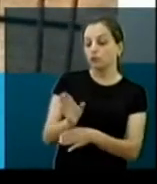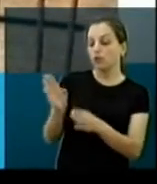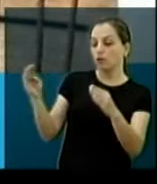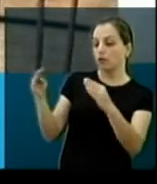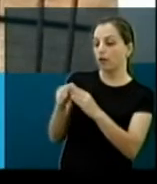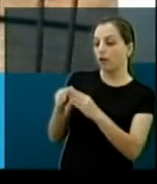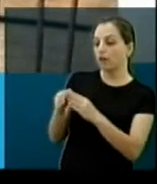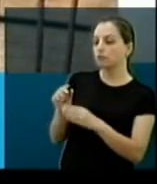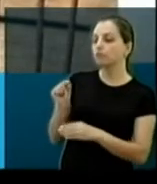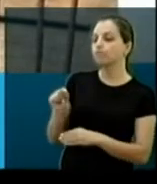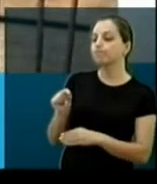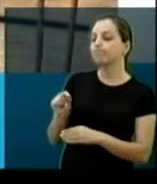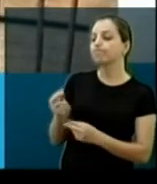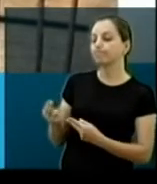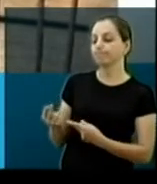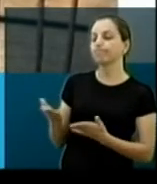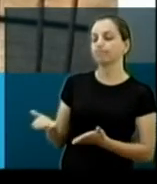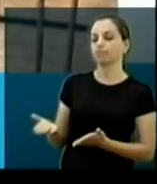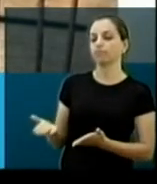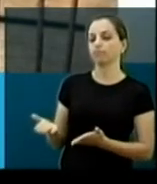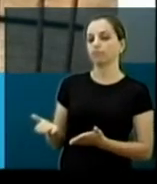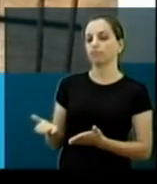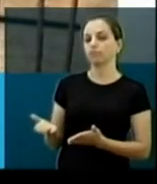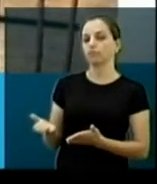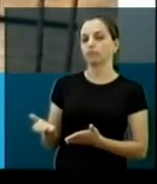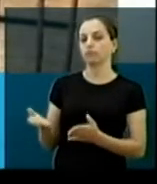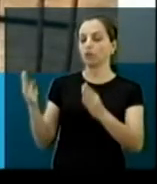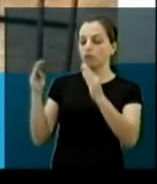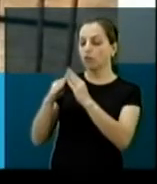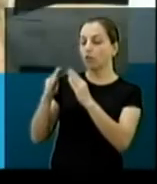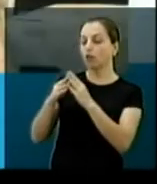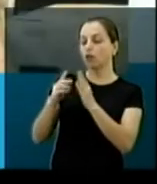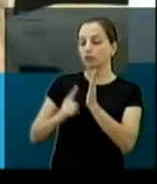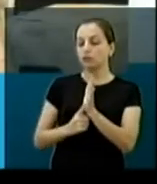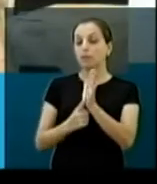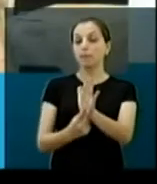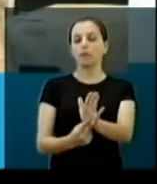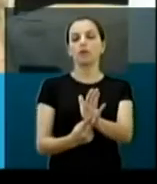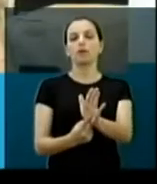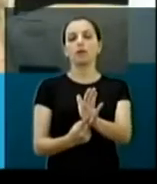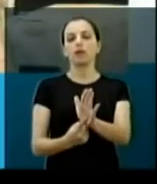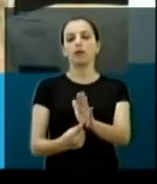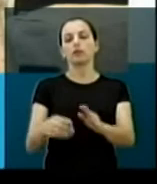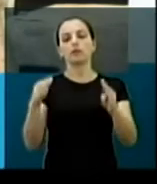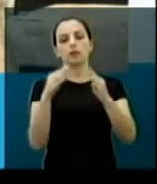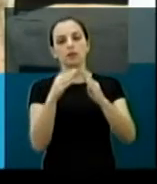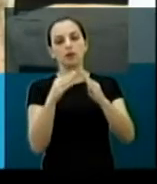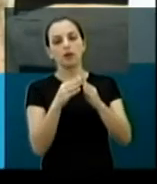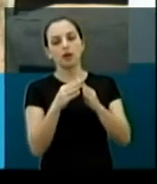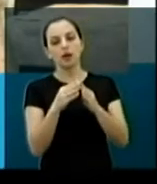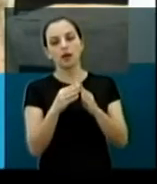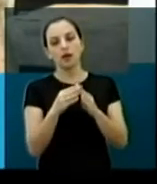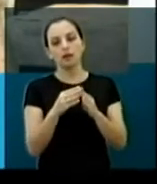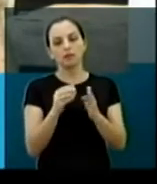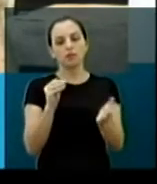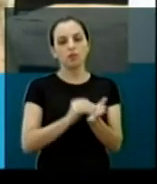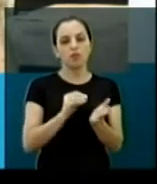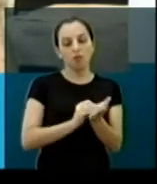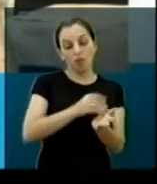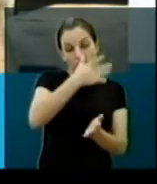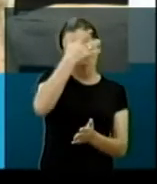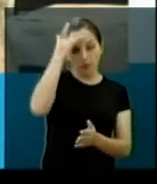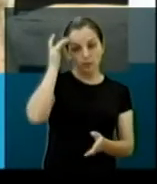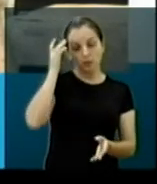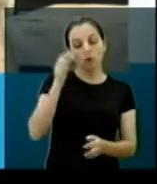várias casas, a gente está com relatório, e essa casa mostra que casa vazia é diferente de casa abandonada.